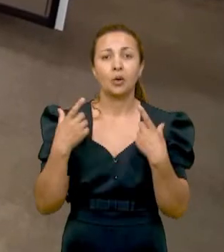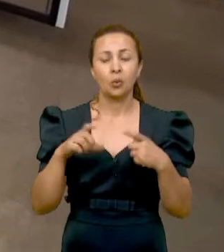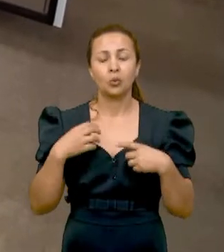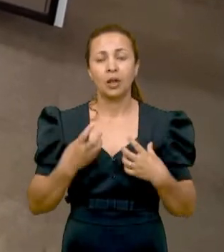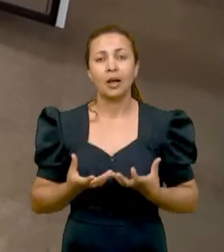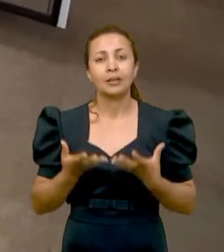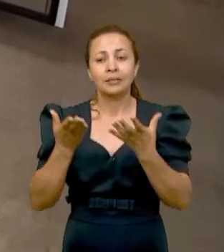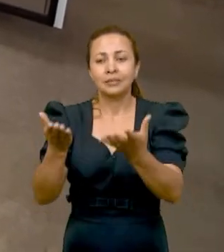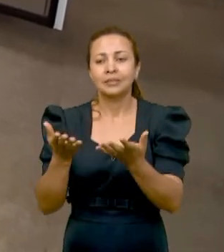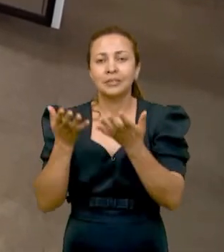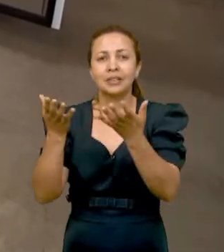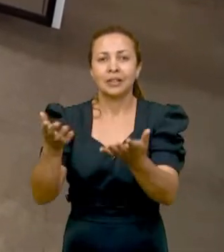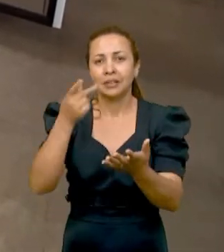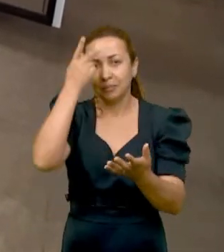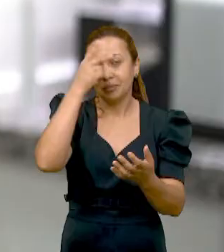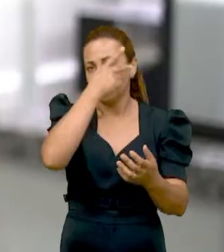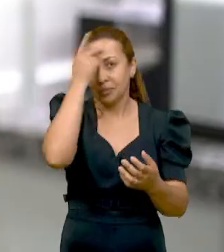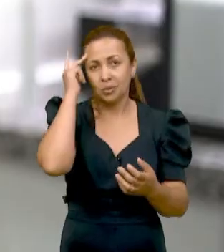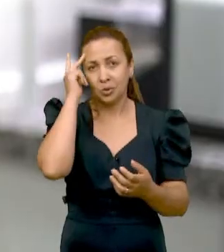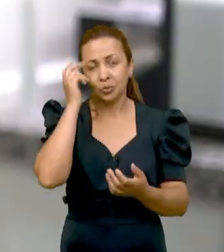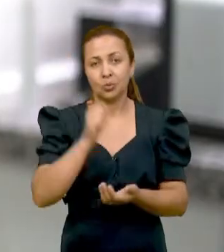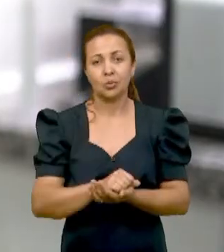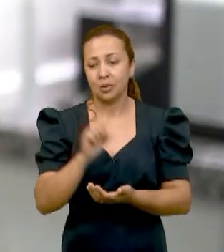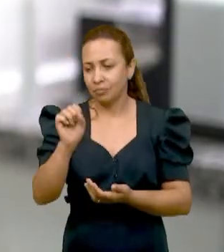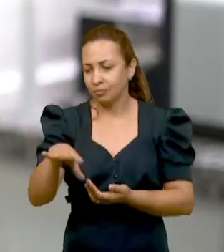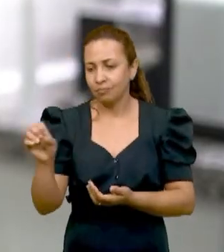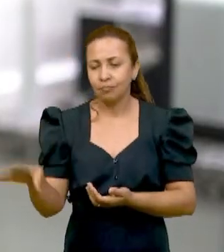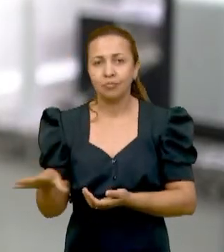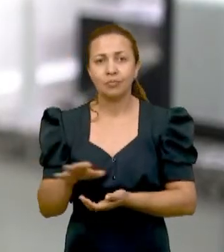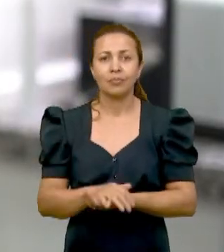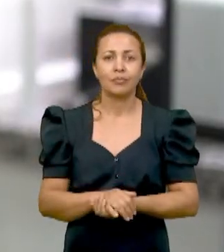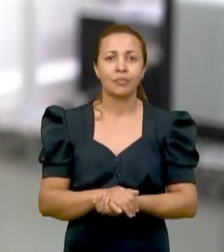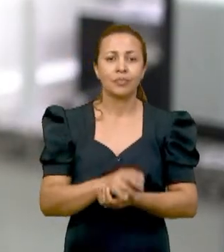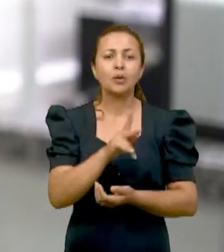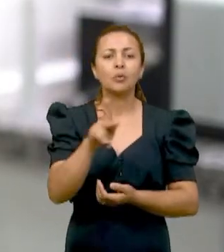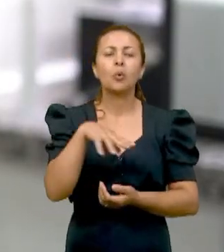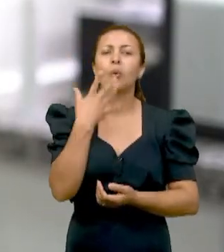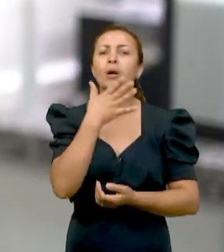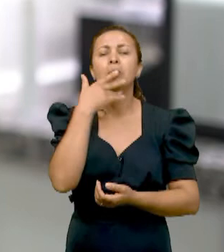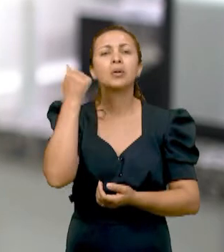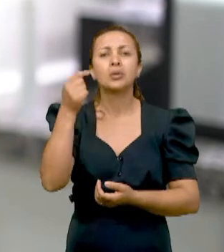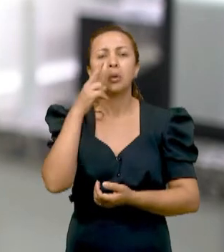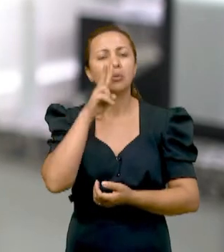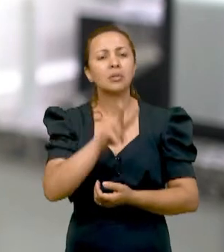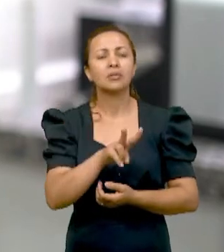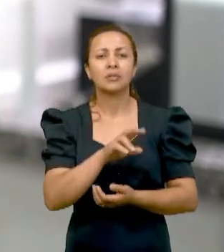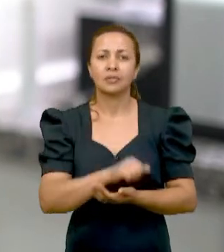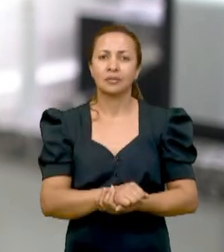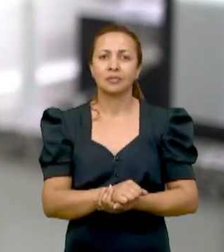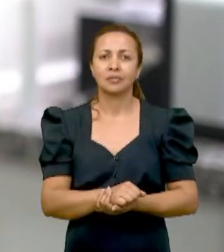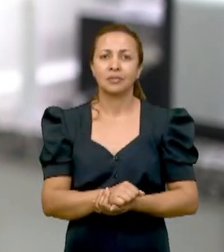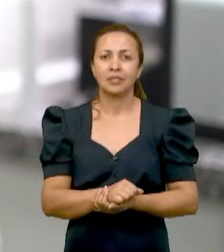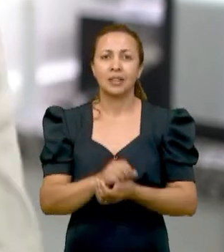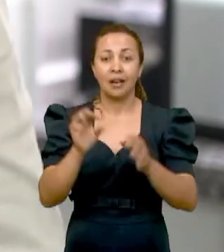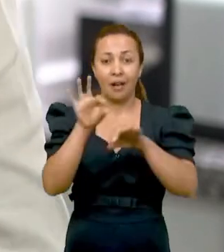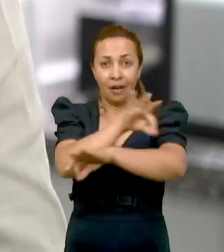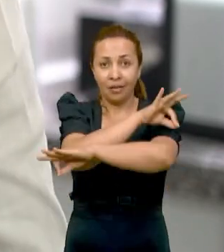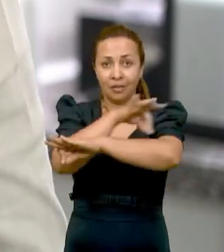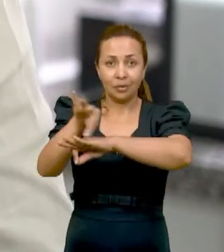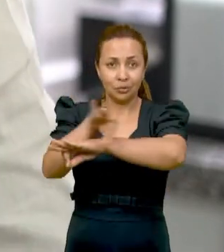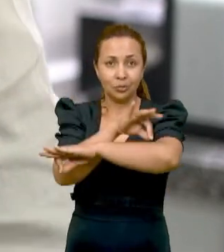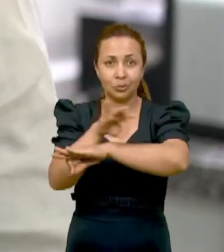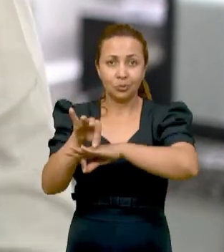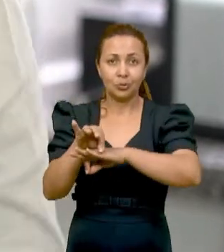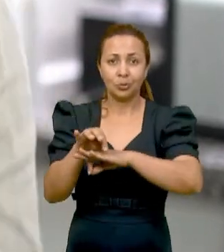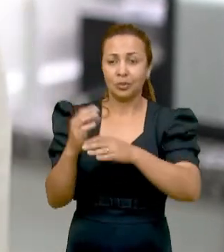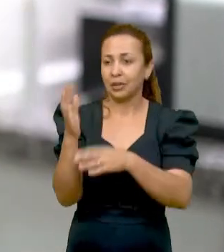esse produto para os produtores. Professor, quais foram as melhorias que vocês observaram? Em termos de arquitetura